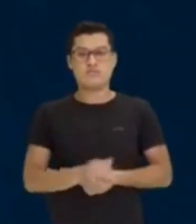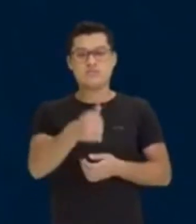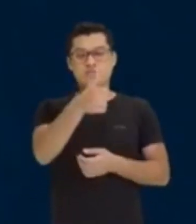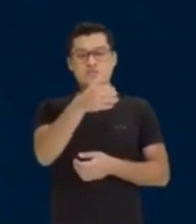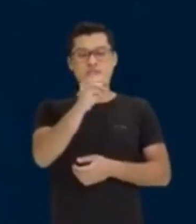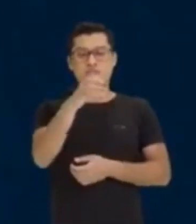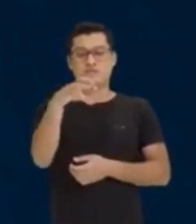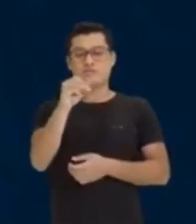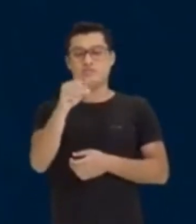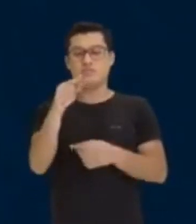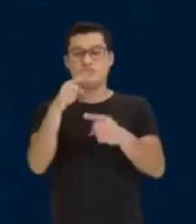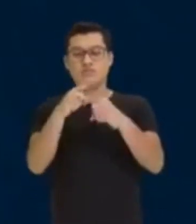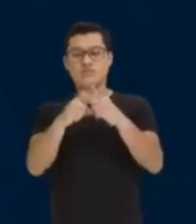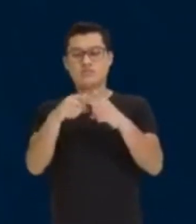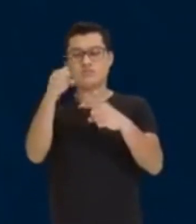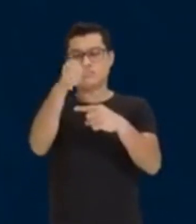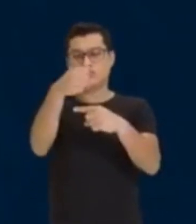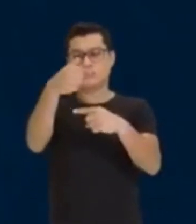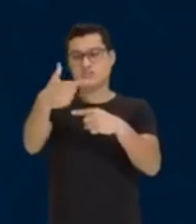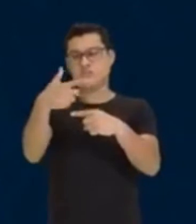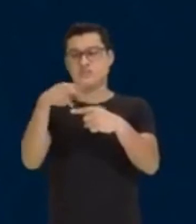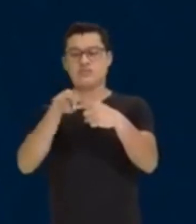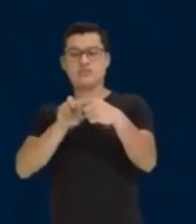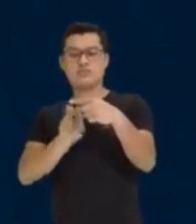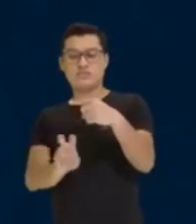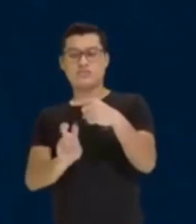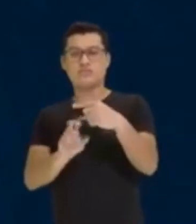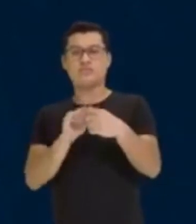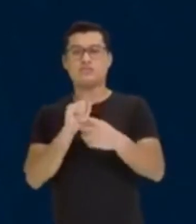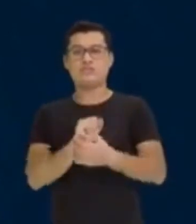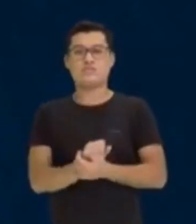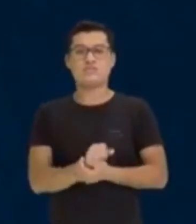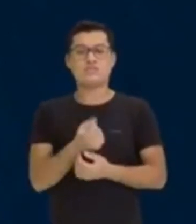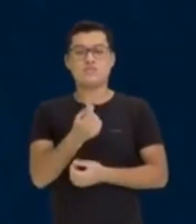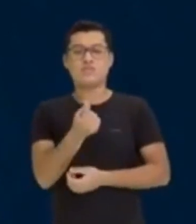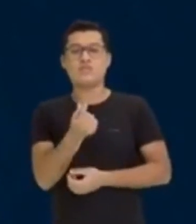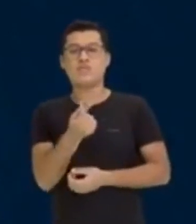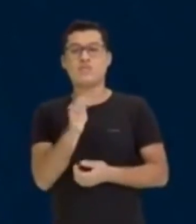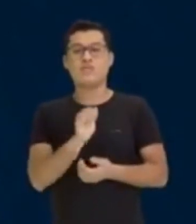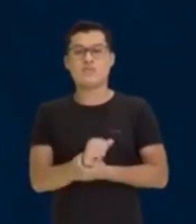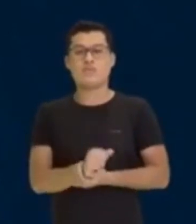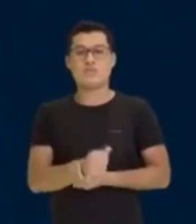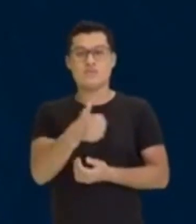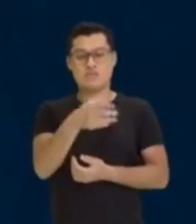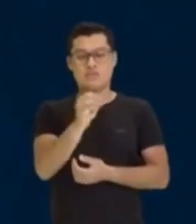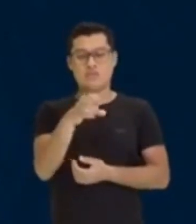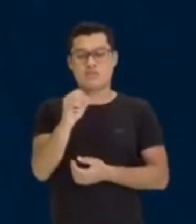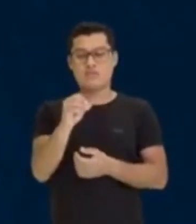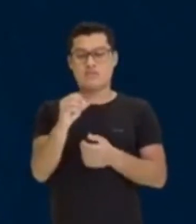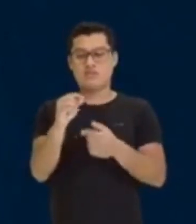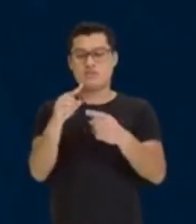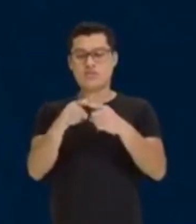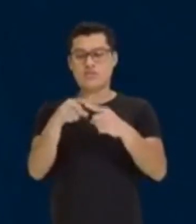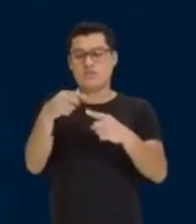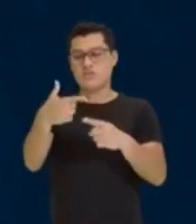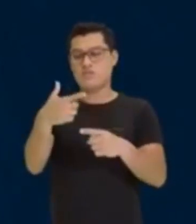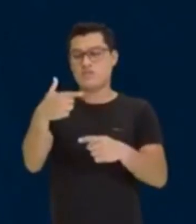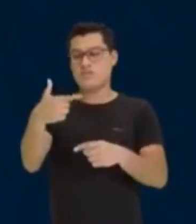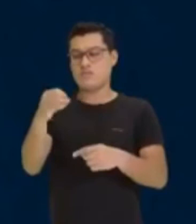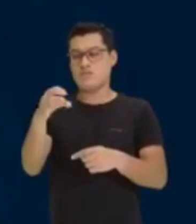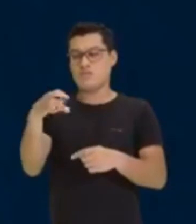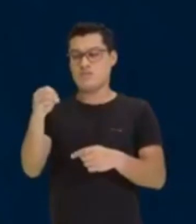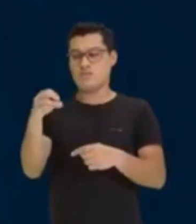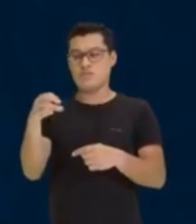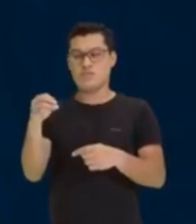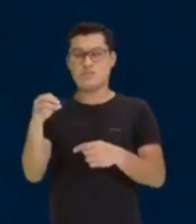número. Então fica 2 sobre 5. E quanto é que vai dar? 100 vezes 2. 200 por 5, 40.